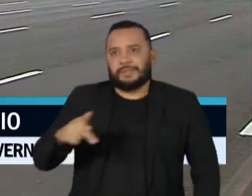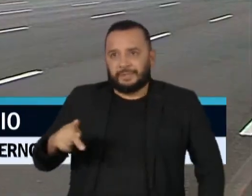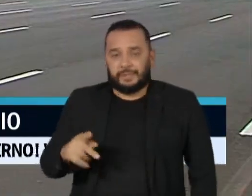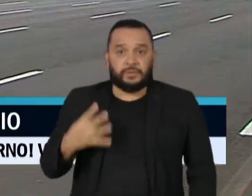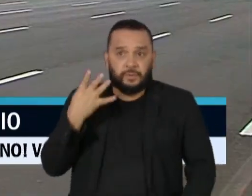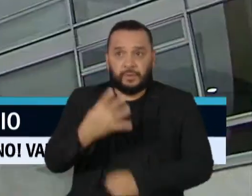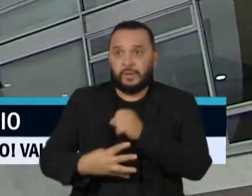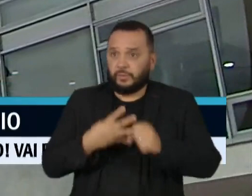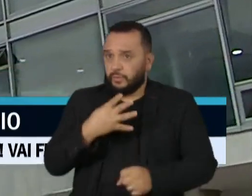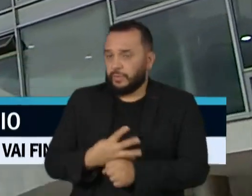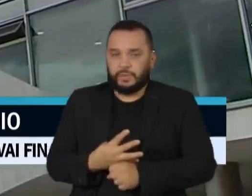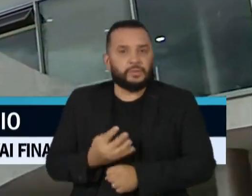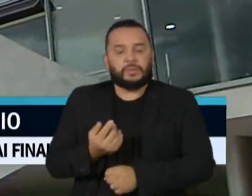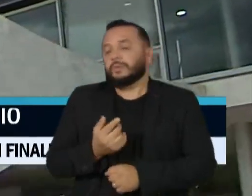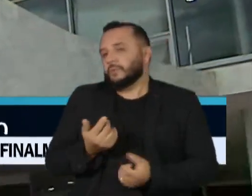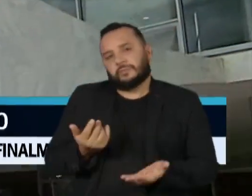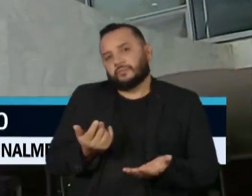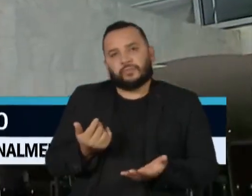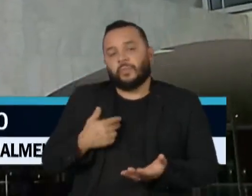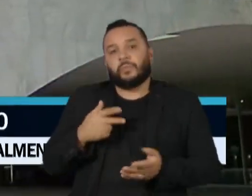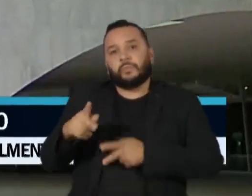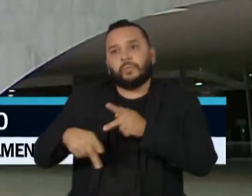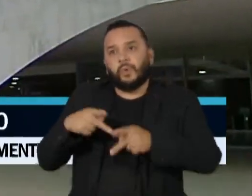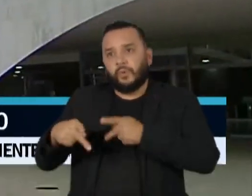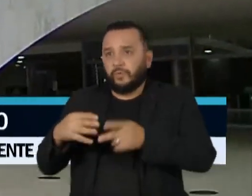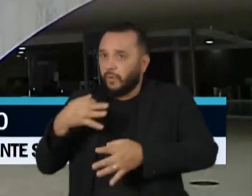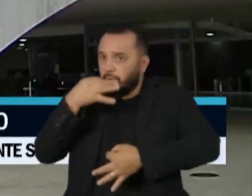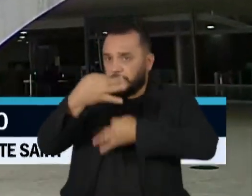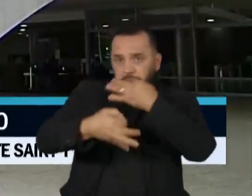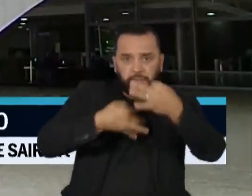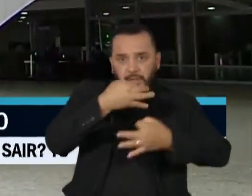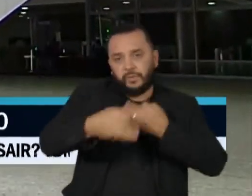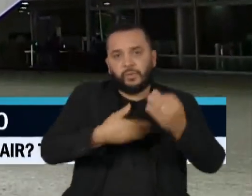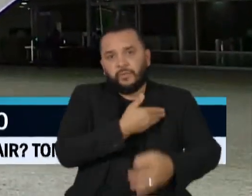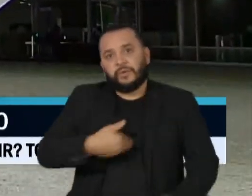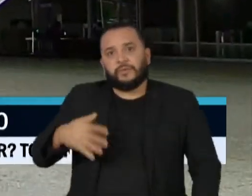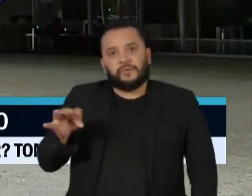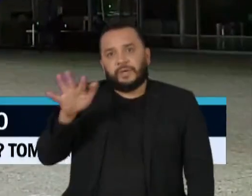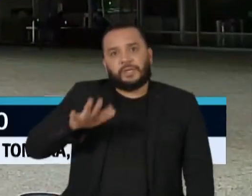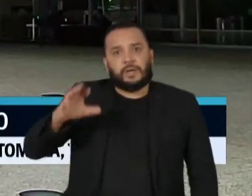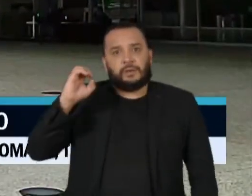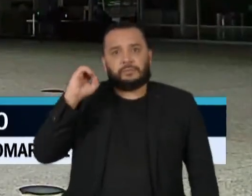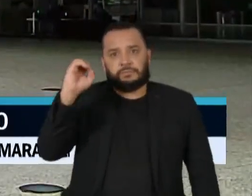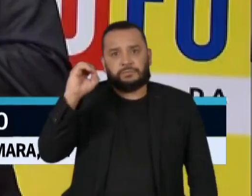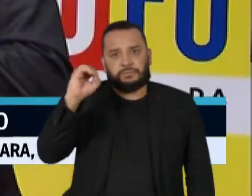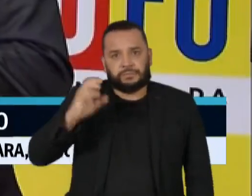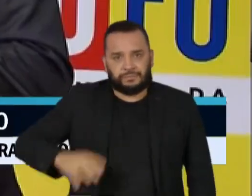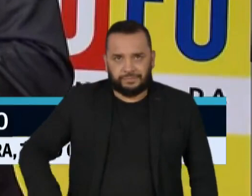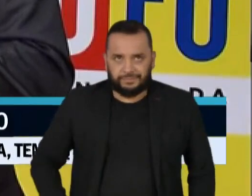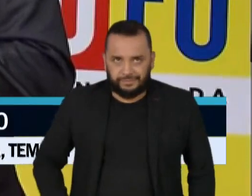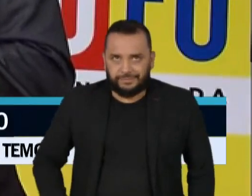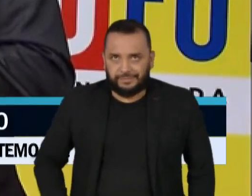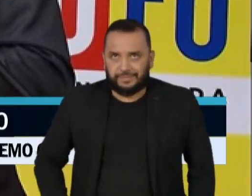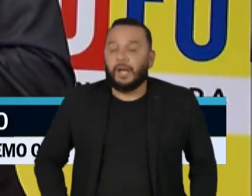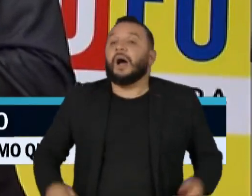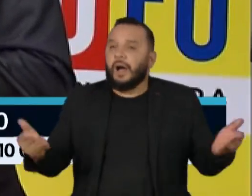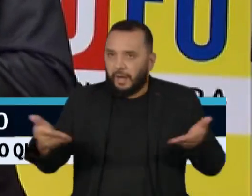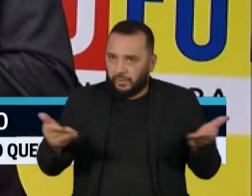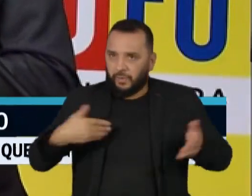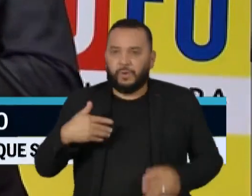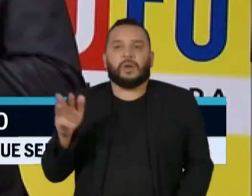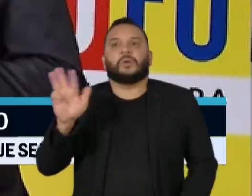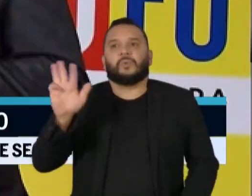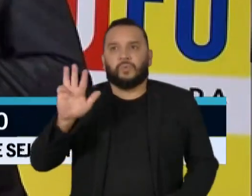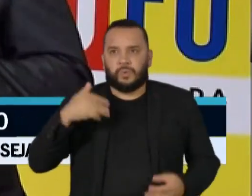últimos quatro anos, a participação popular no governo federal foi praticamente extinta. Dinâmica retomada